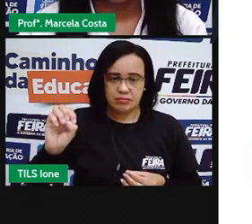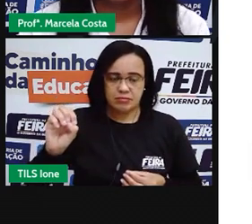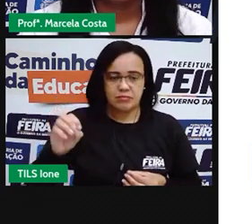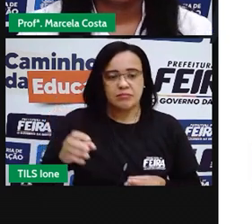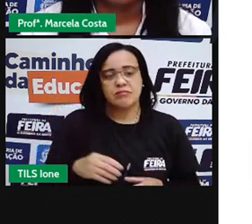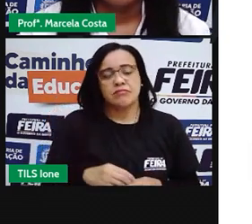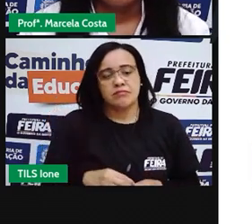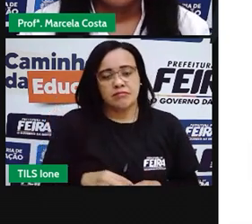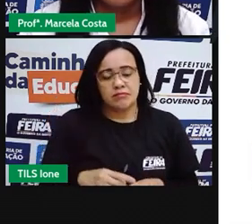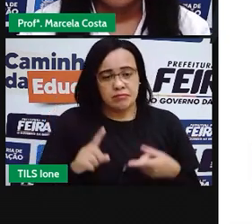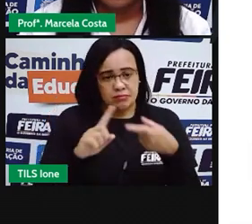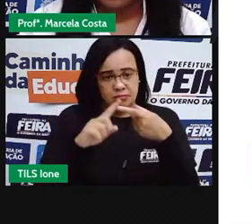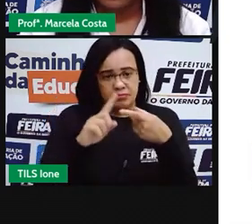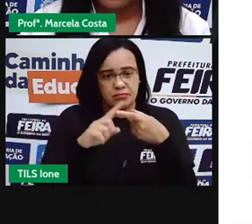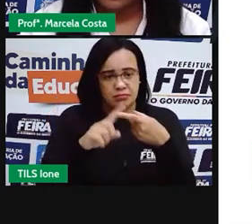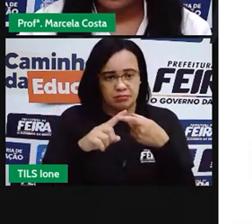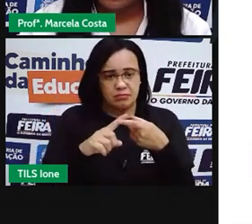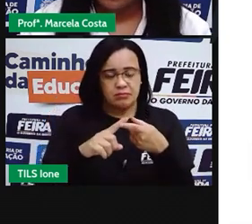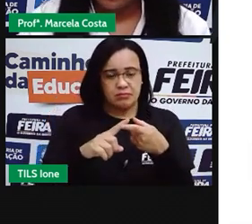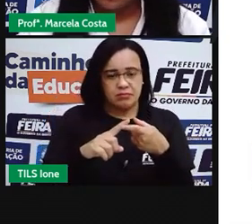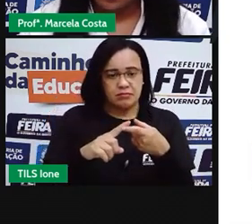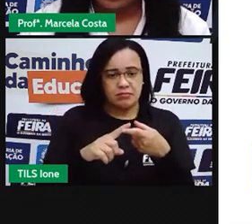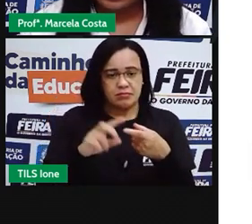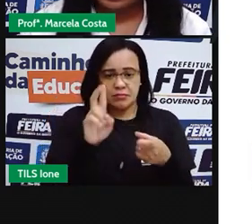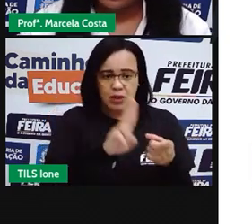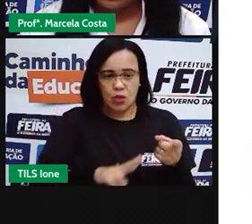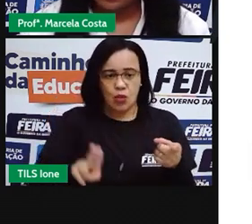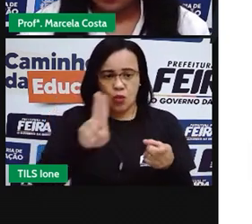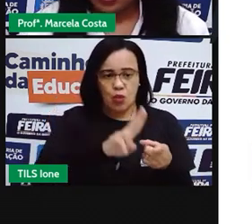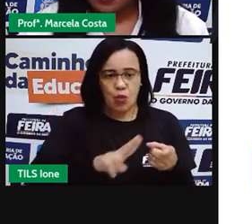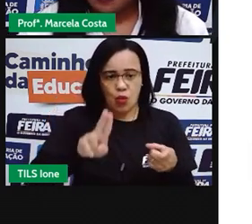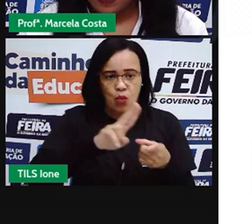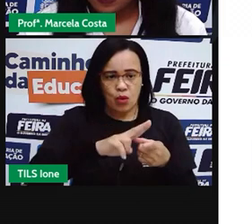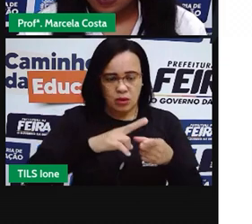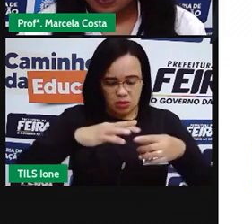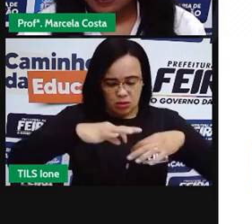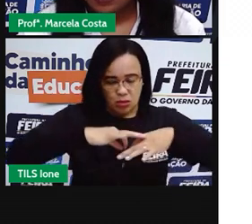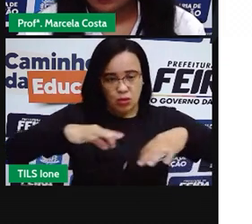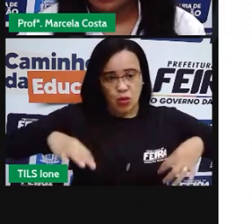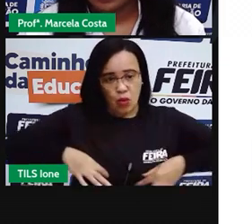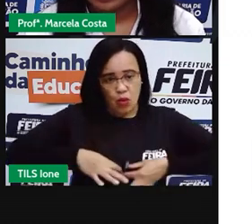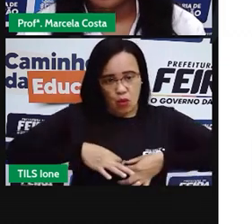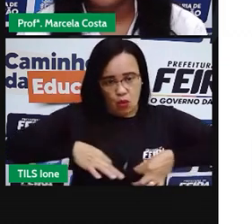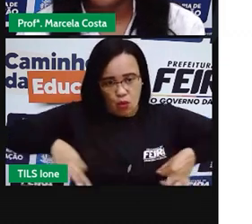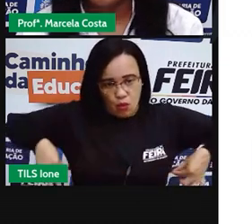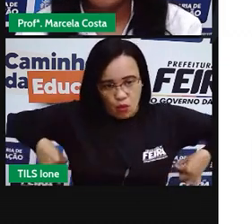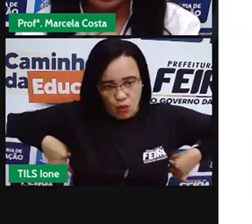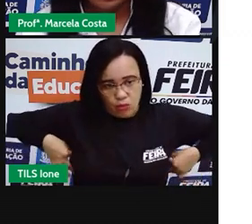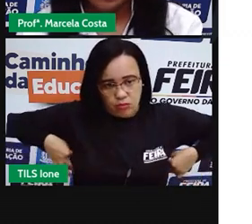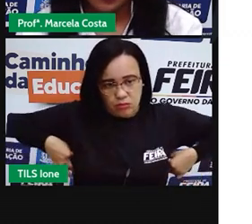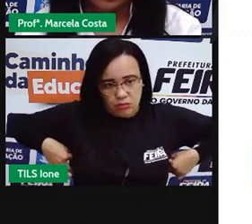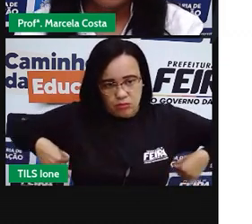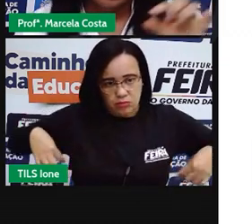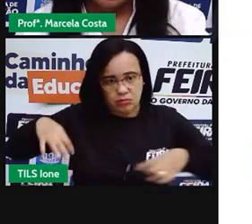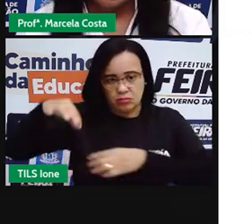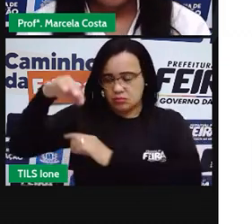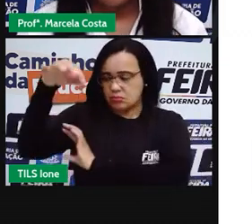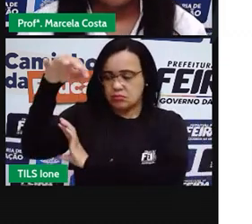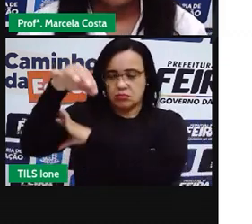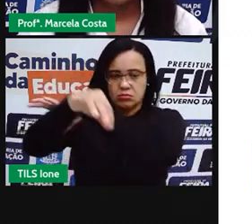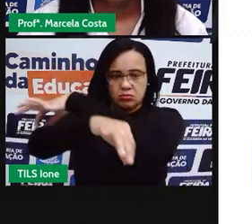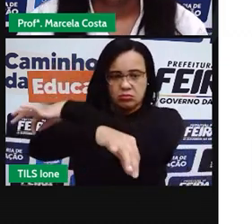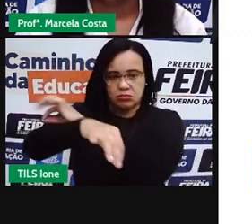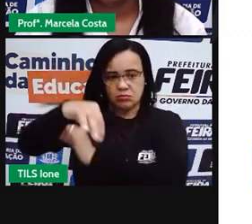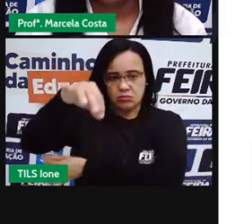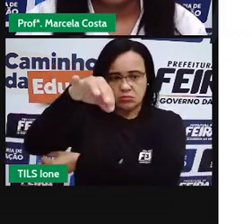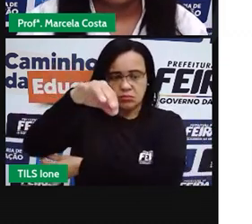colocando em um ponto, de um ponto a